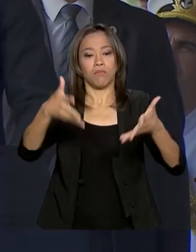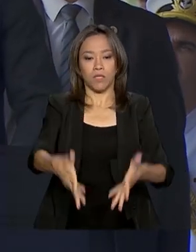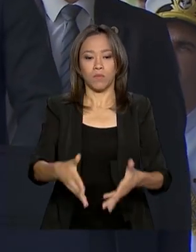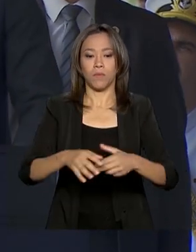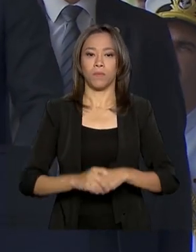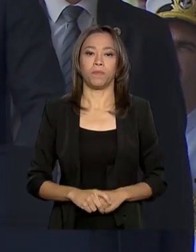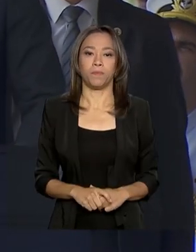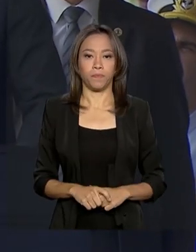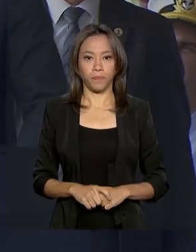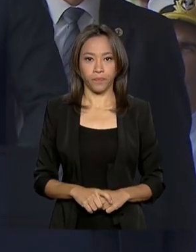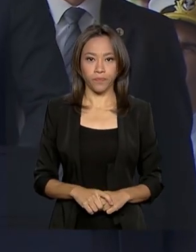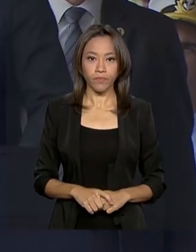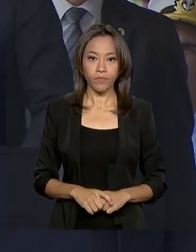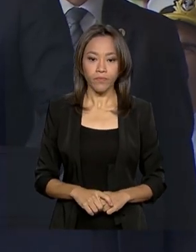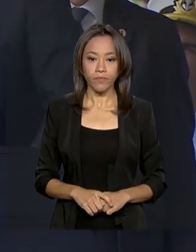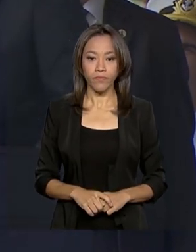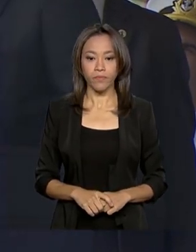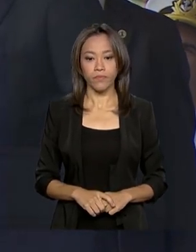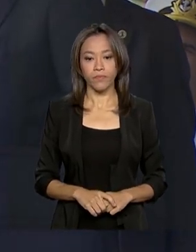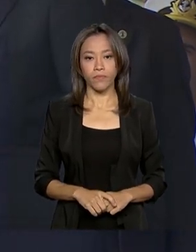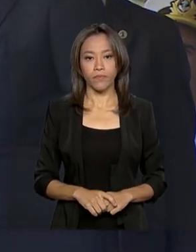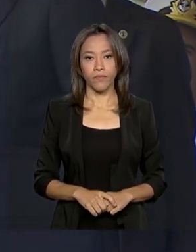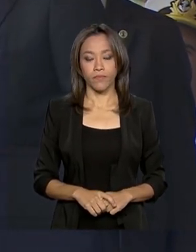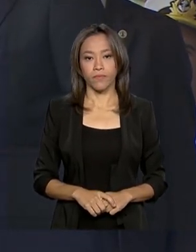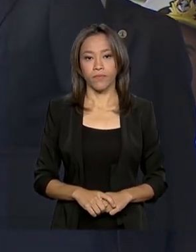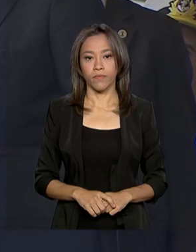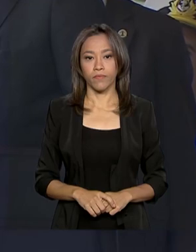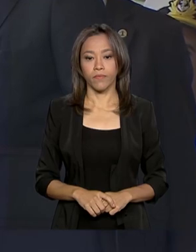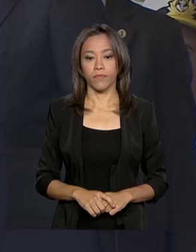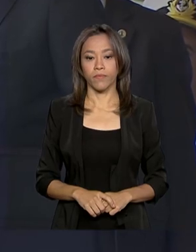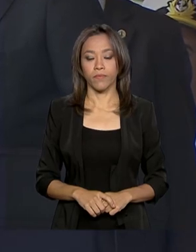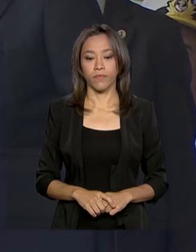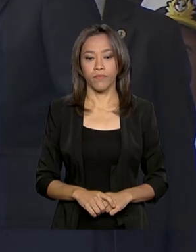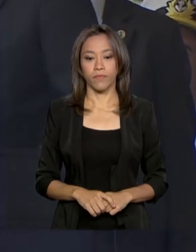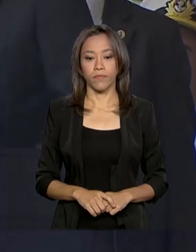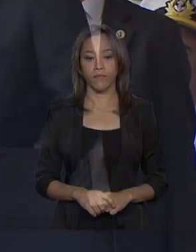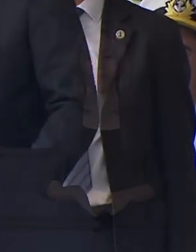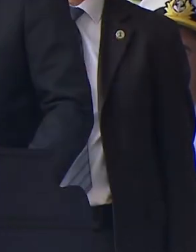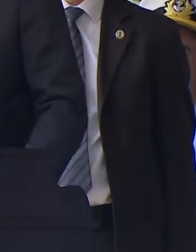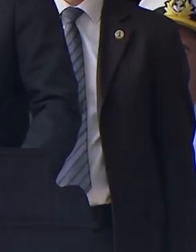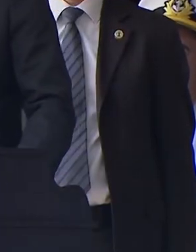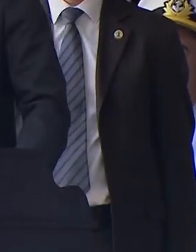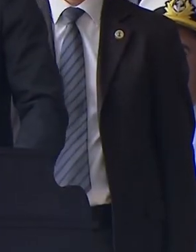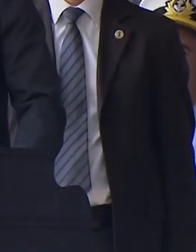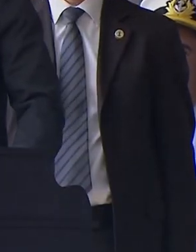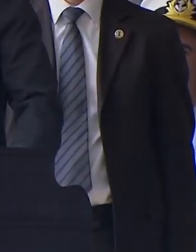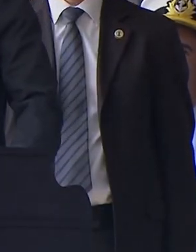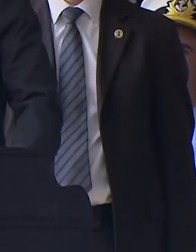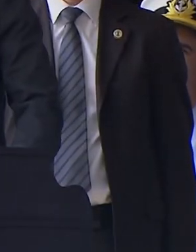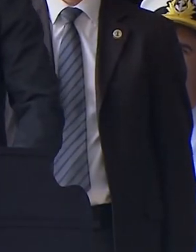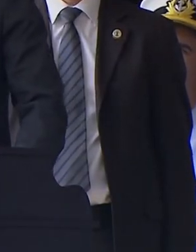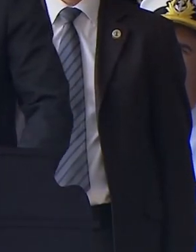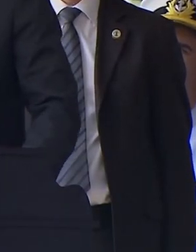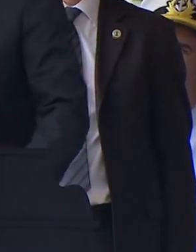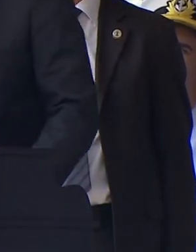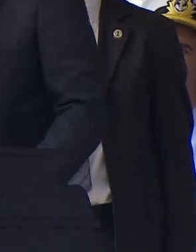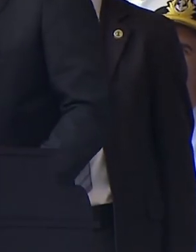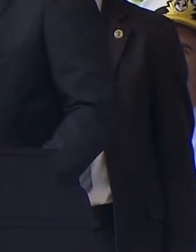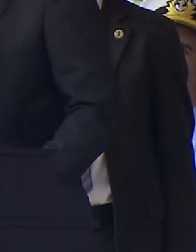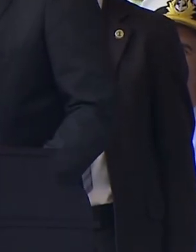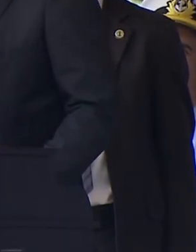momentos que a história assim se fez presente, assim